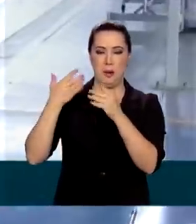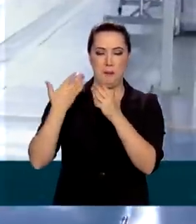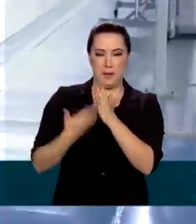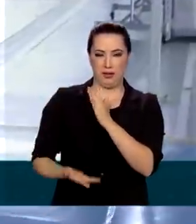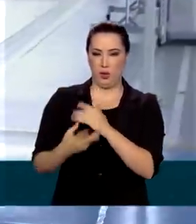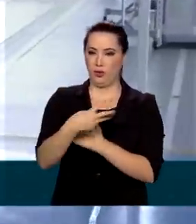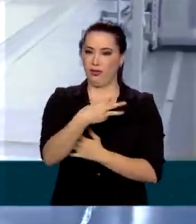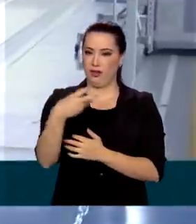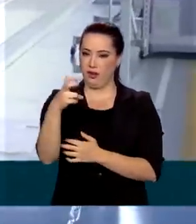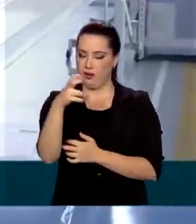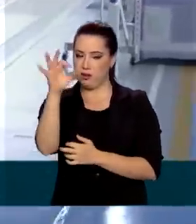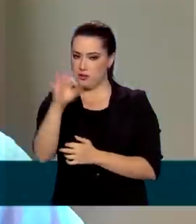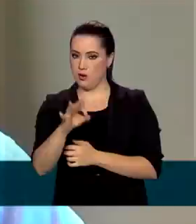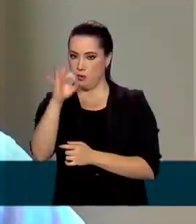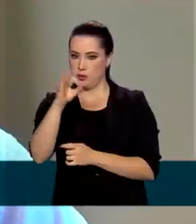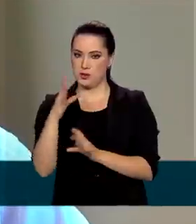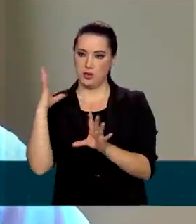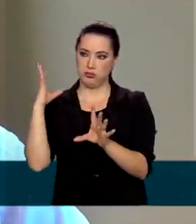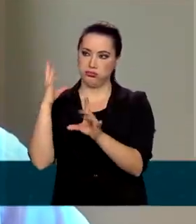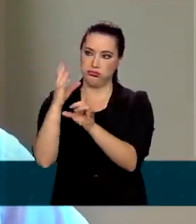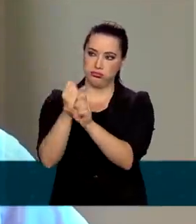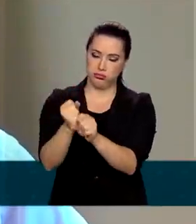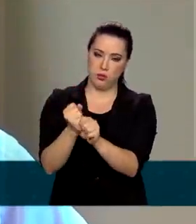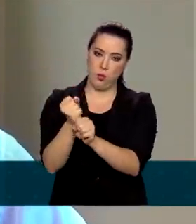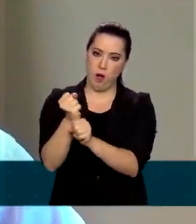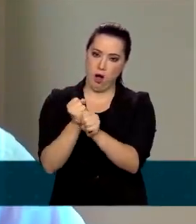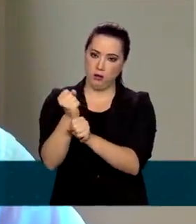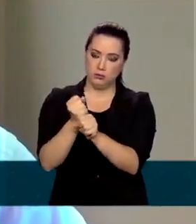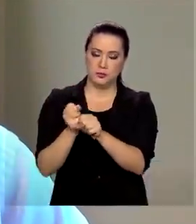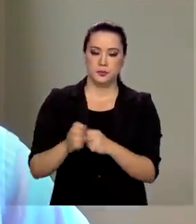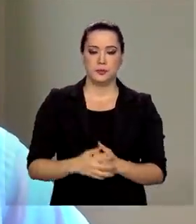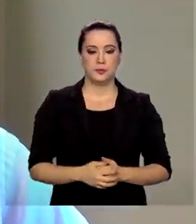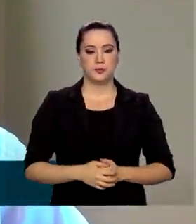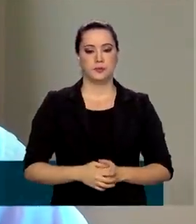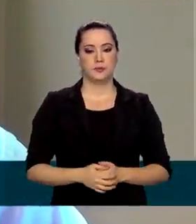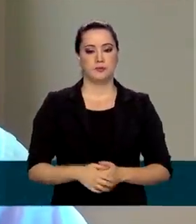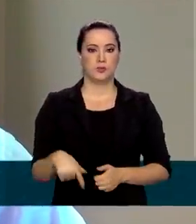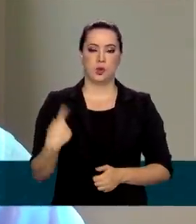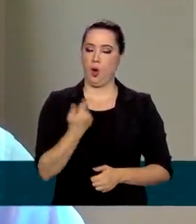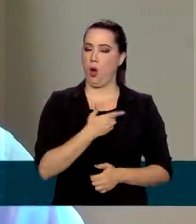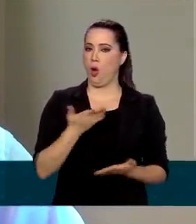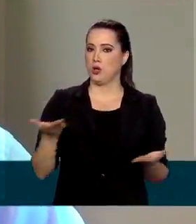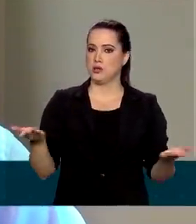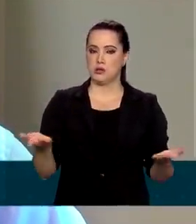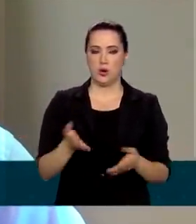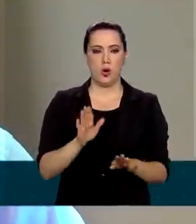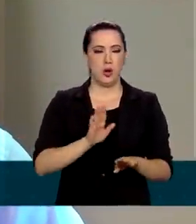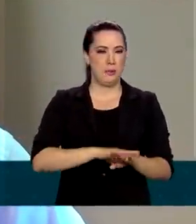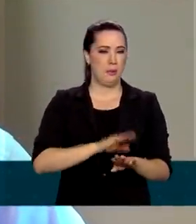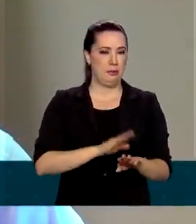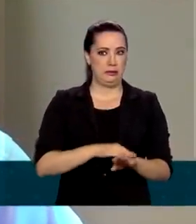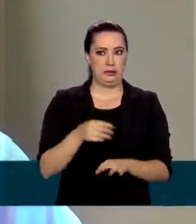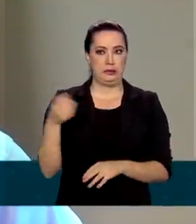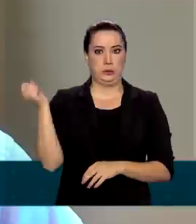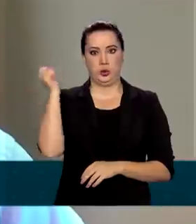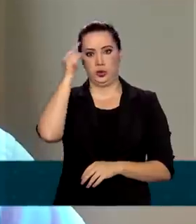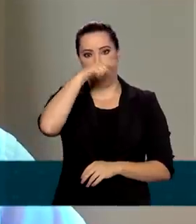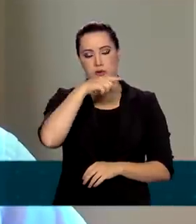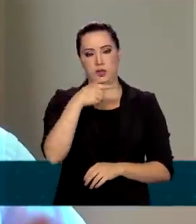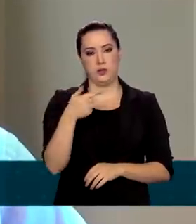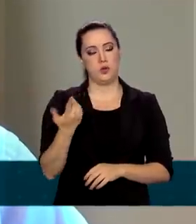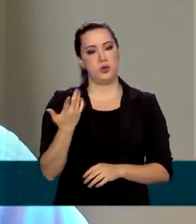no acumulado do ano. Nós passamos por um momento muito difícil, principalmente no segundo trimestre desse ano,